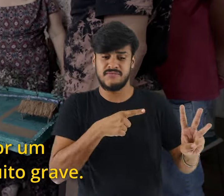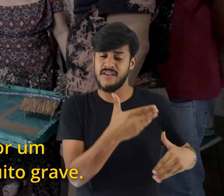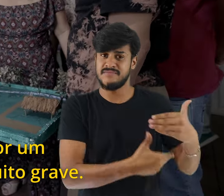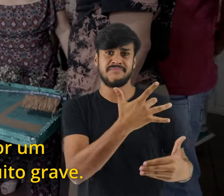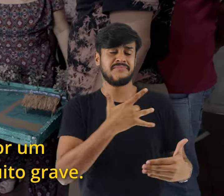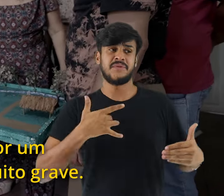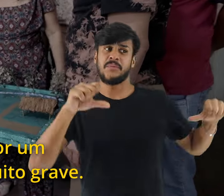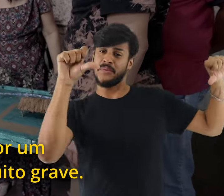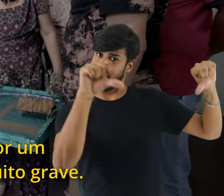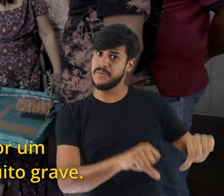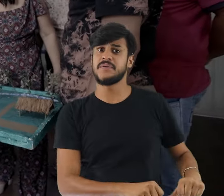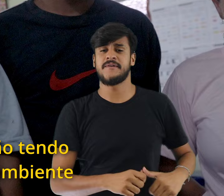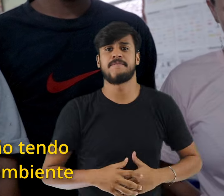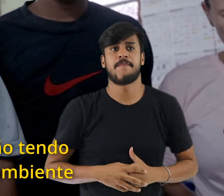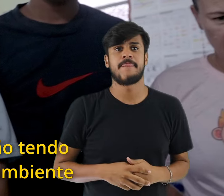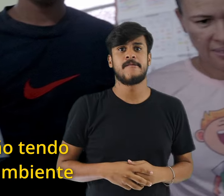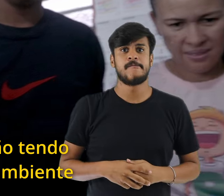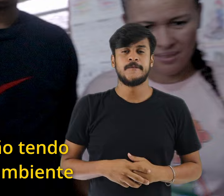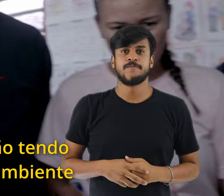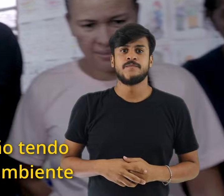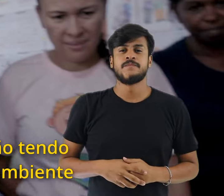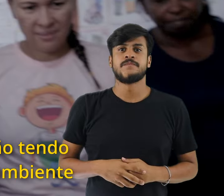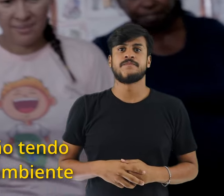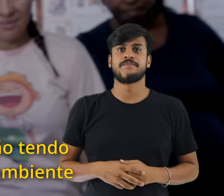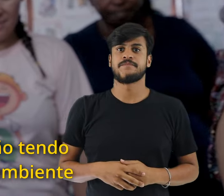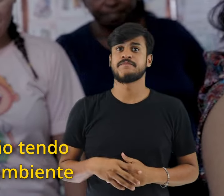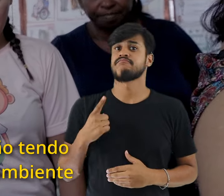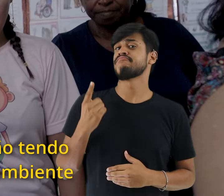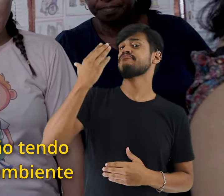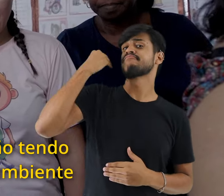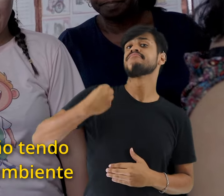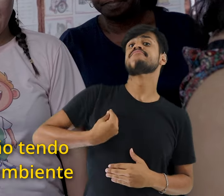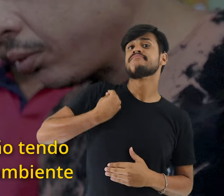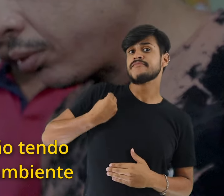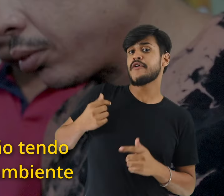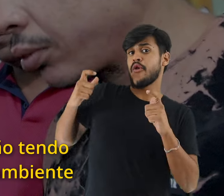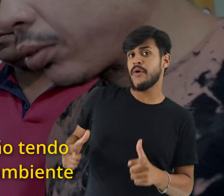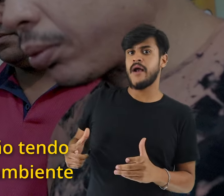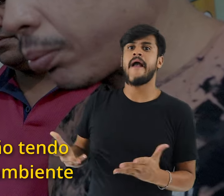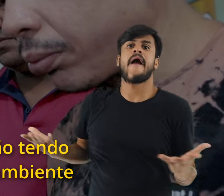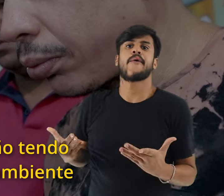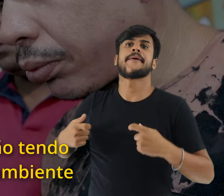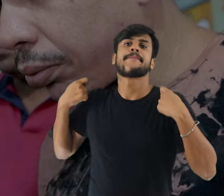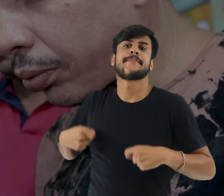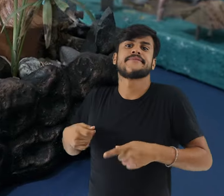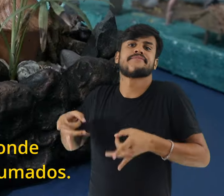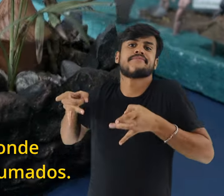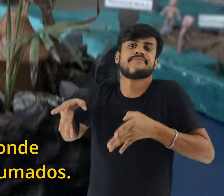processo de saúde muito grave. Os indígenas têm que sair do seu meio ambiente